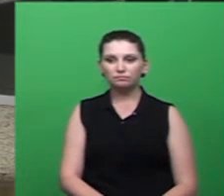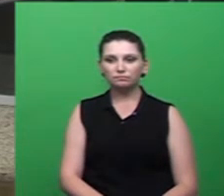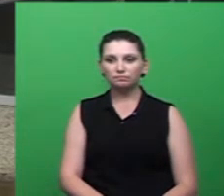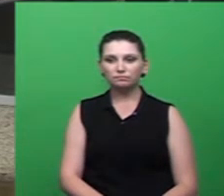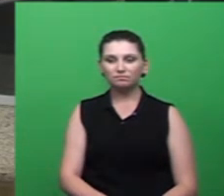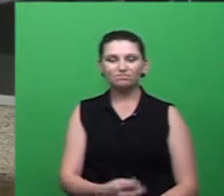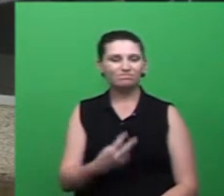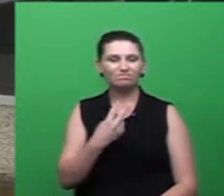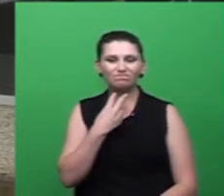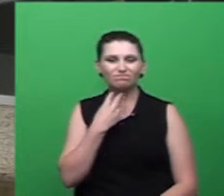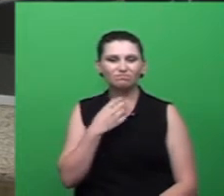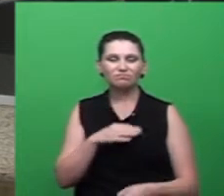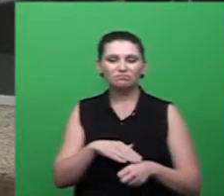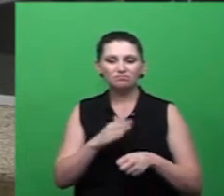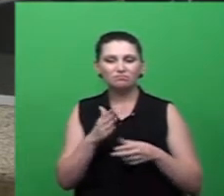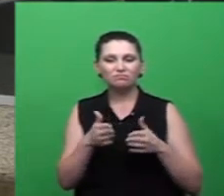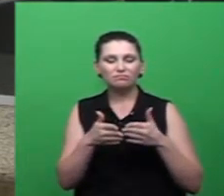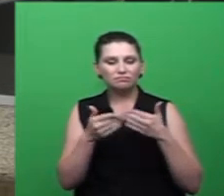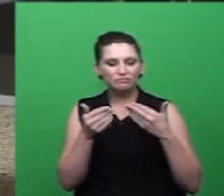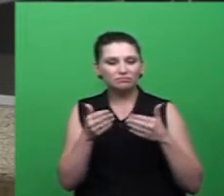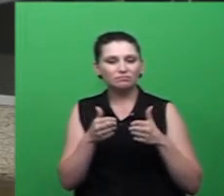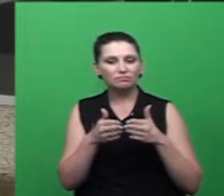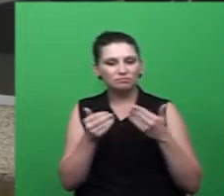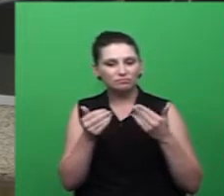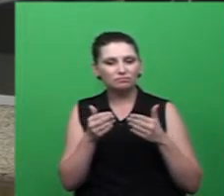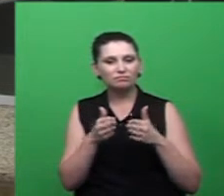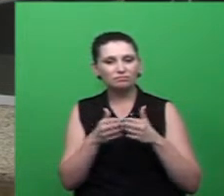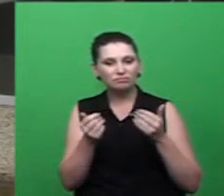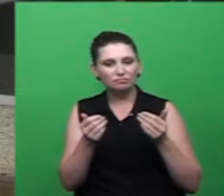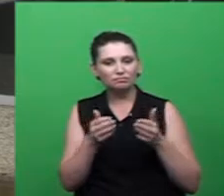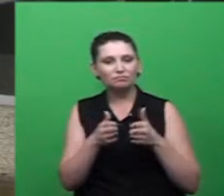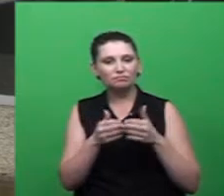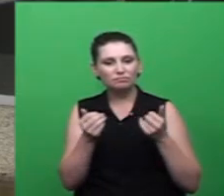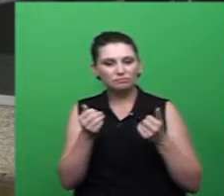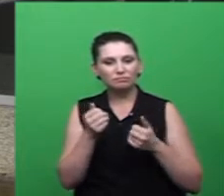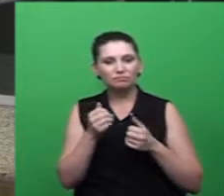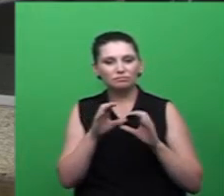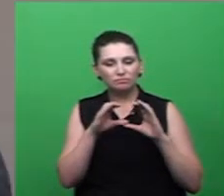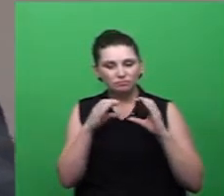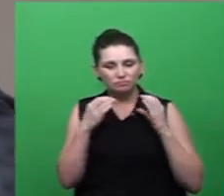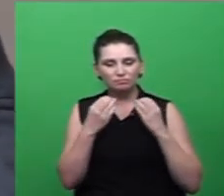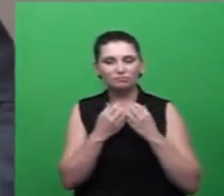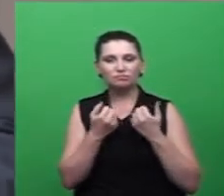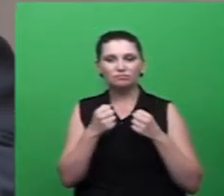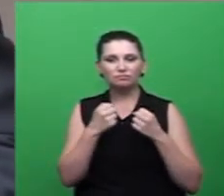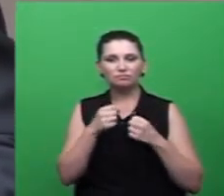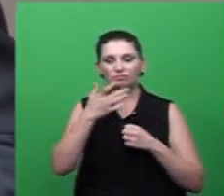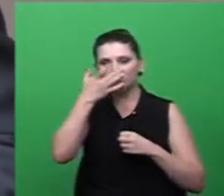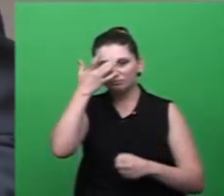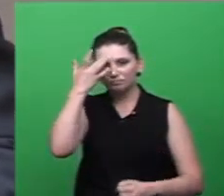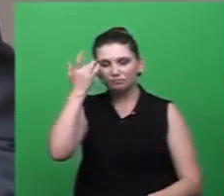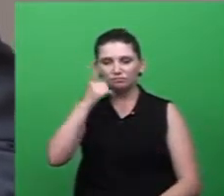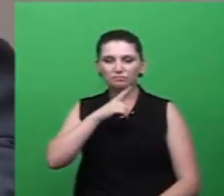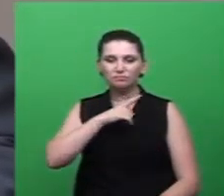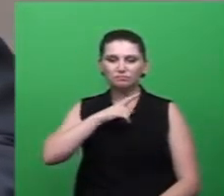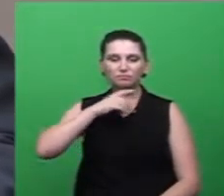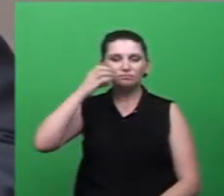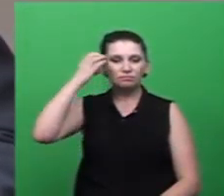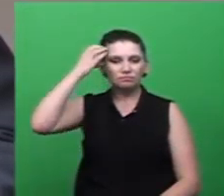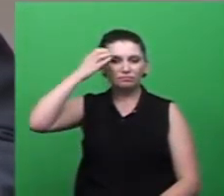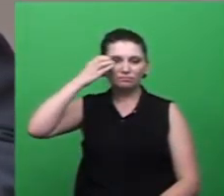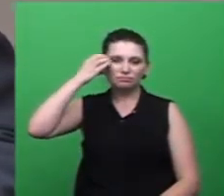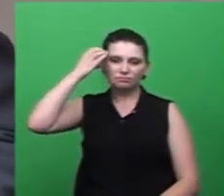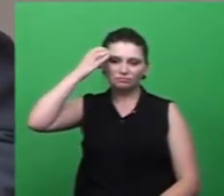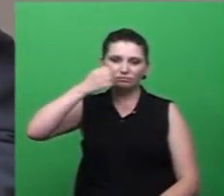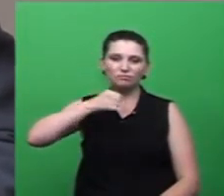implorar para que a população procure o ponto certo. Tem que ser, cada um tem que ter a consciência